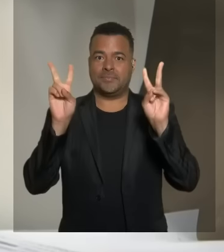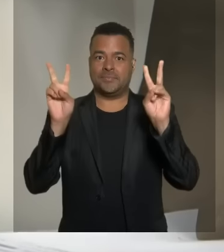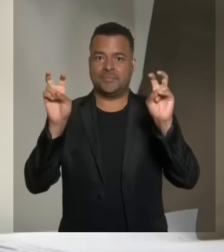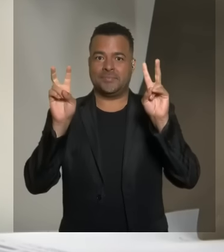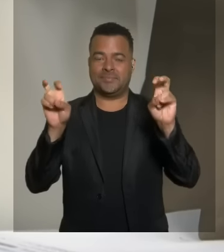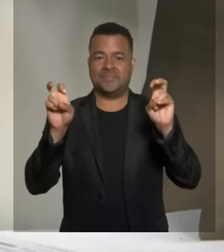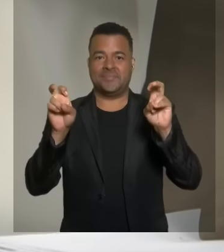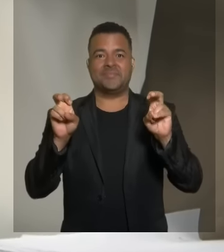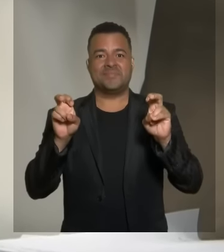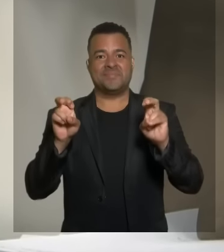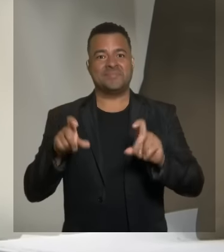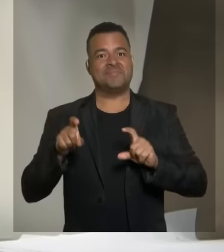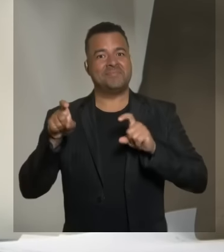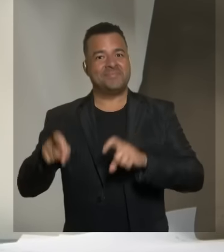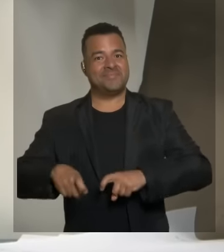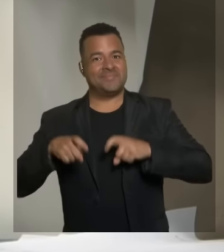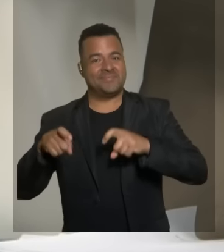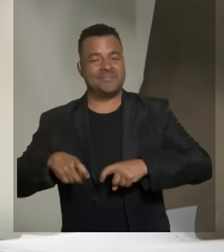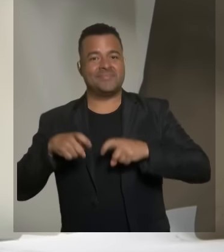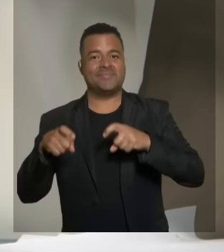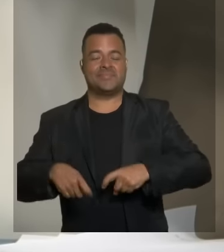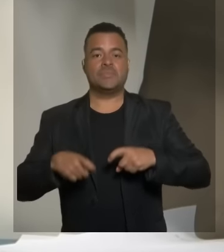Tema Agricultura e Pecuária.